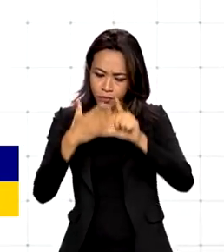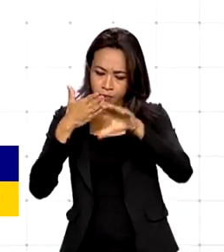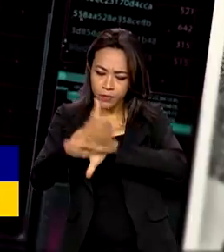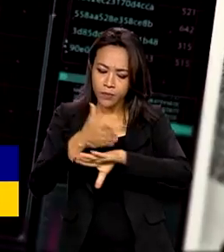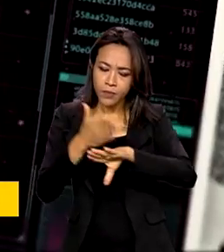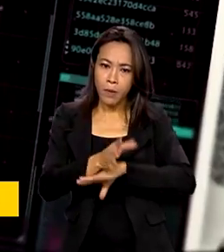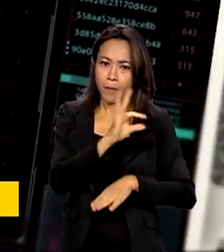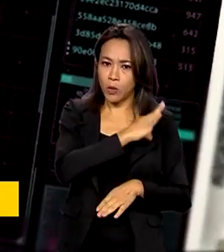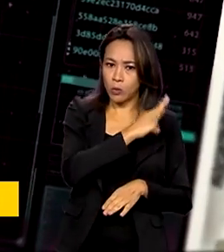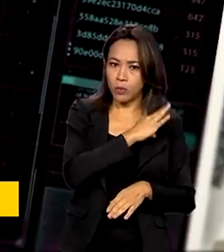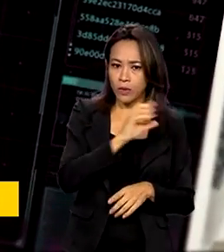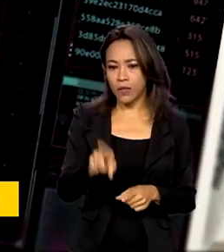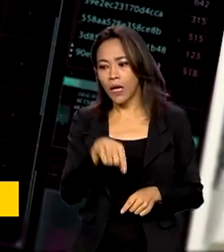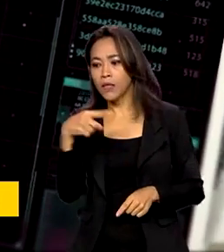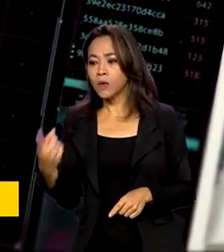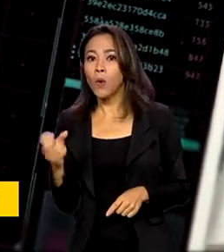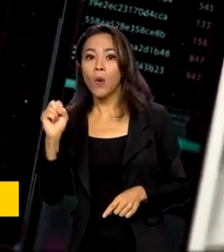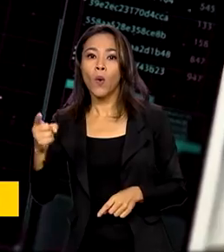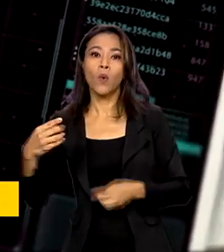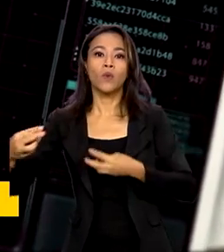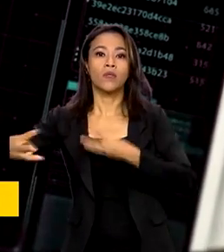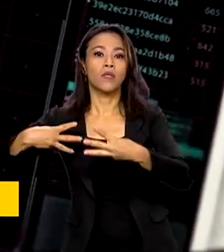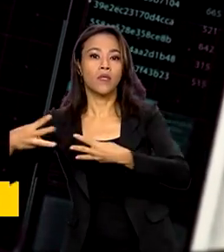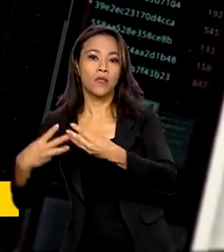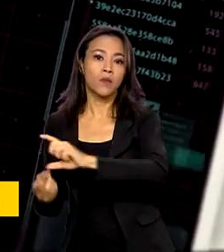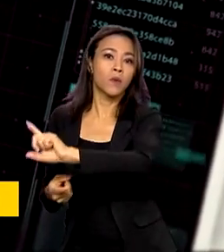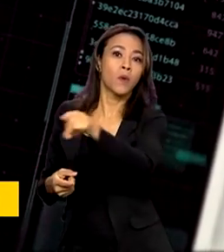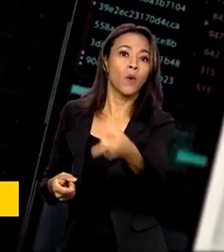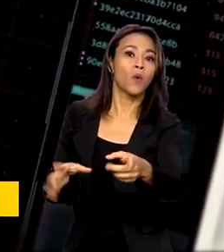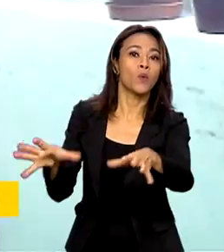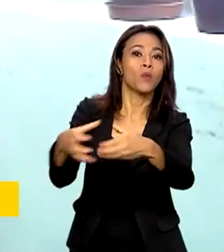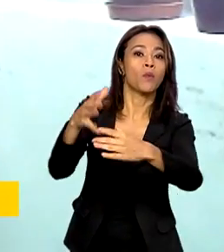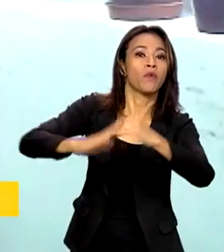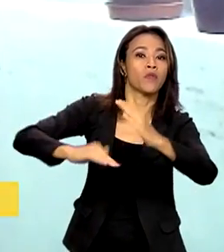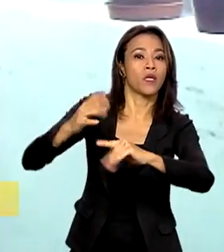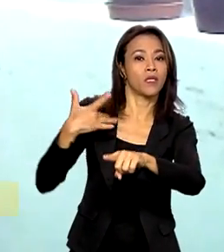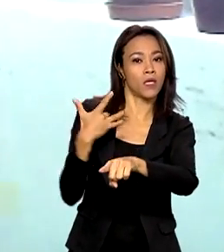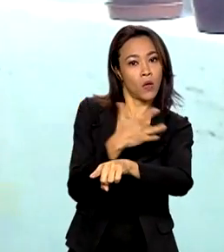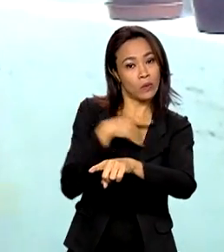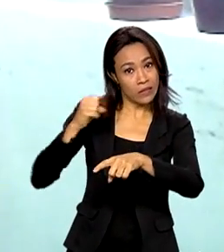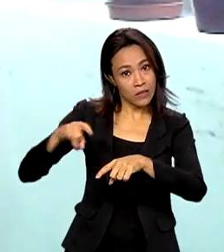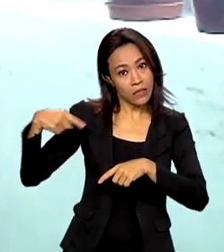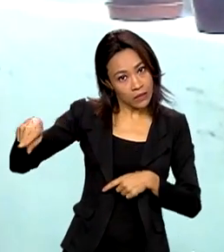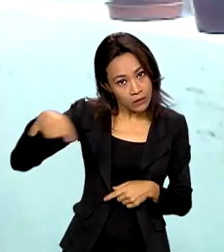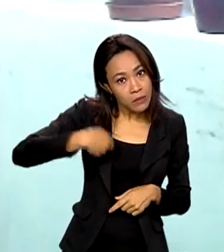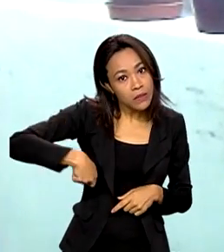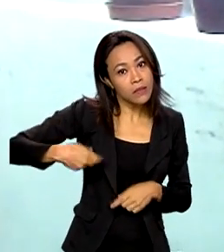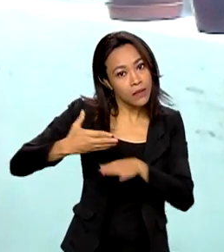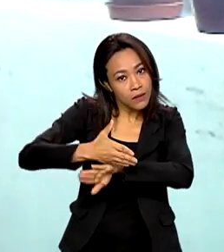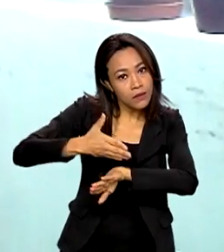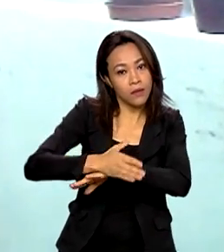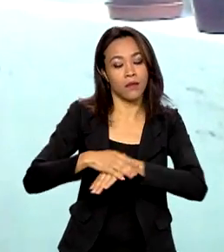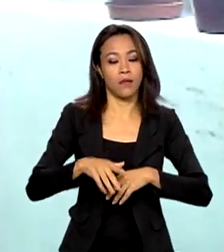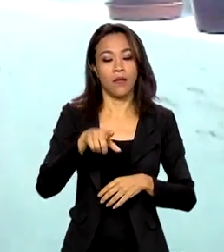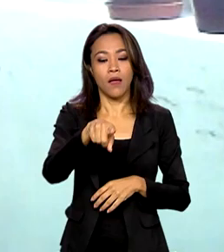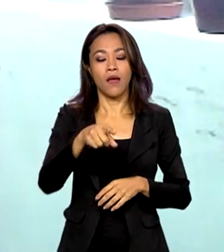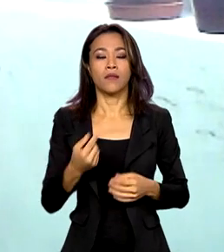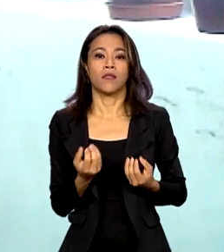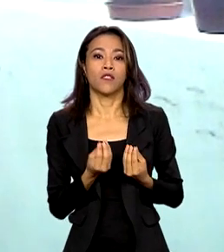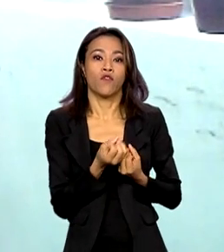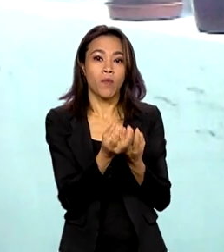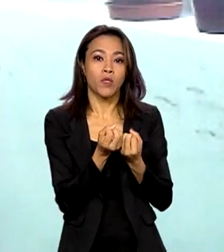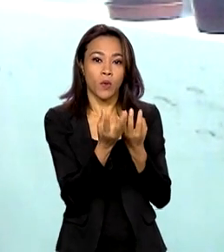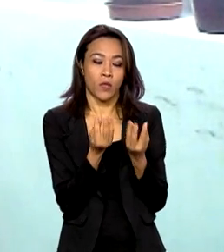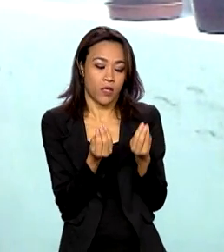policiais ou agentes de trânsito e de saúde, sempre que necessário. Essas informações vão continuar disponíveis ali a partir do